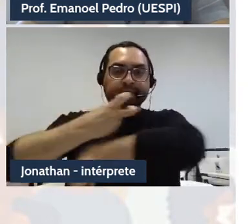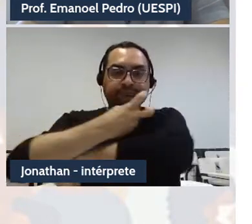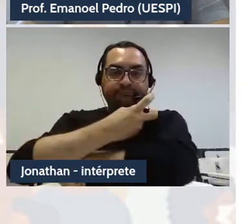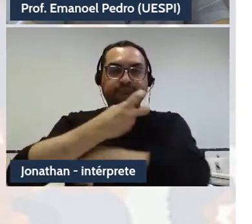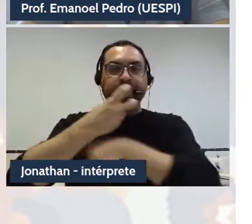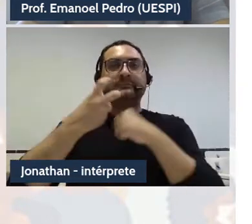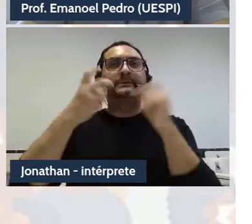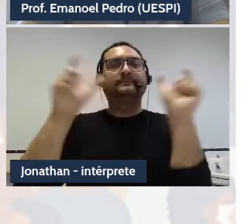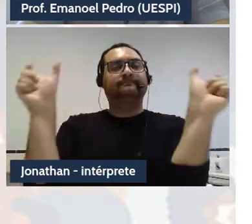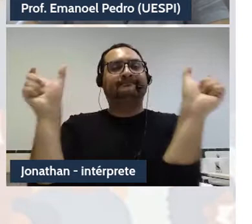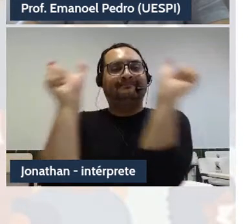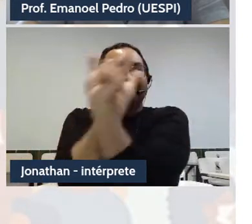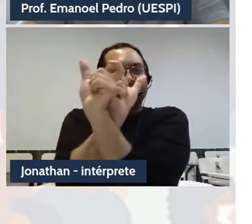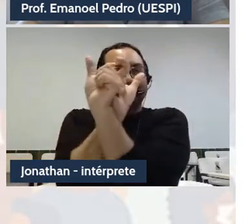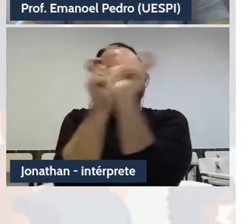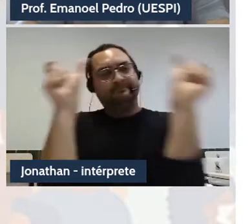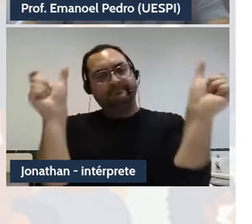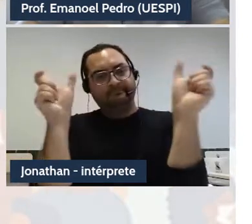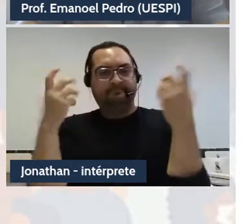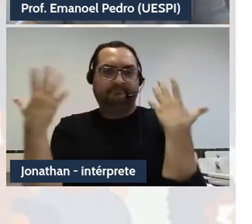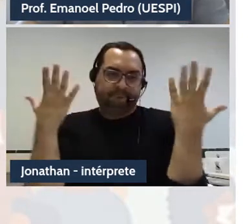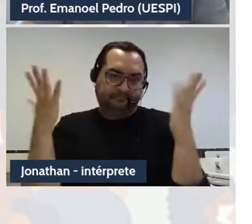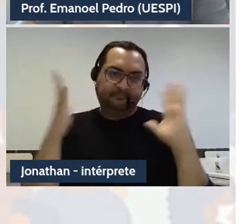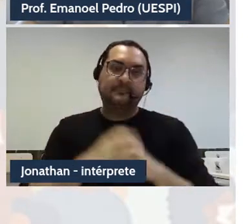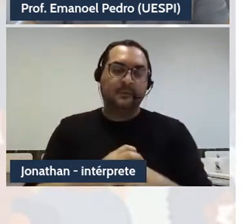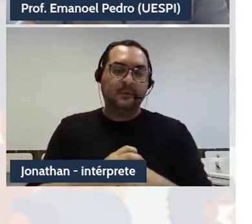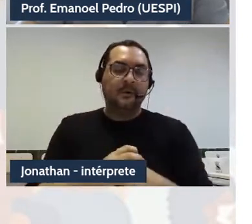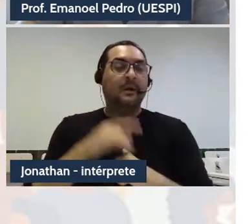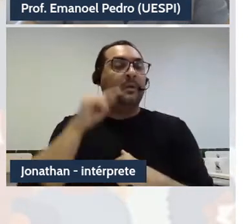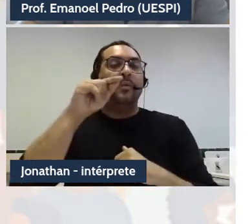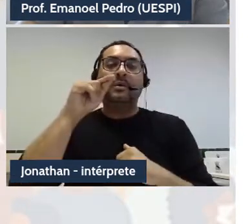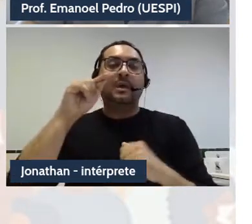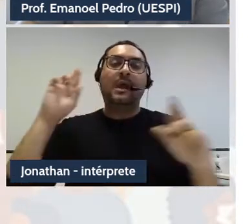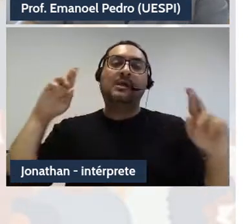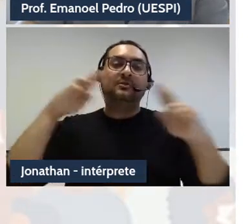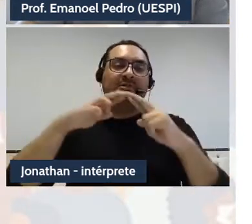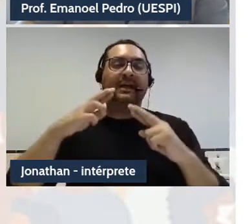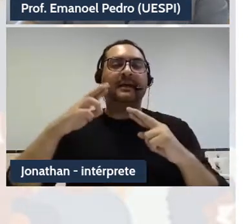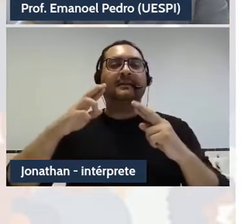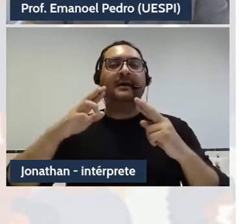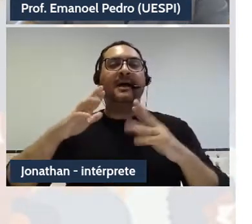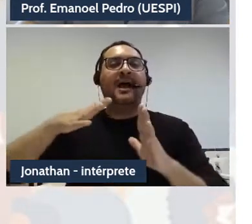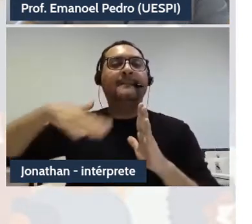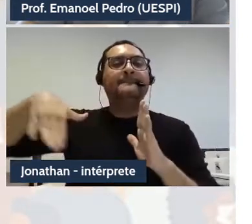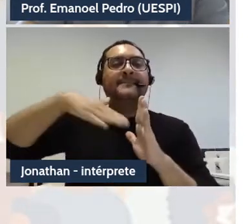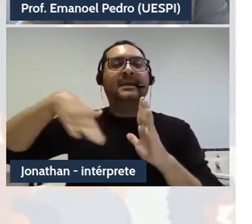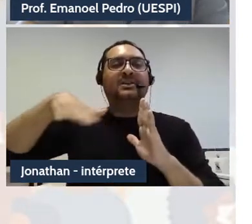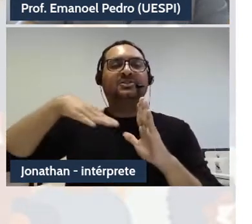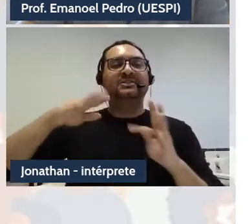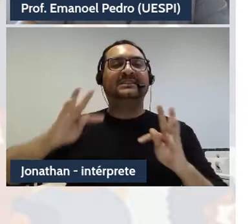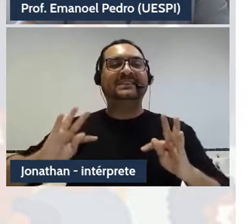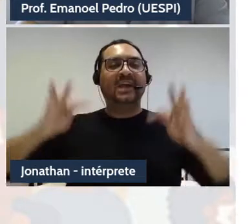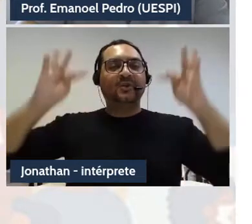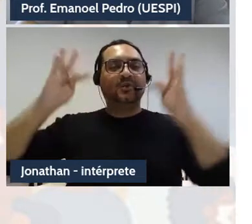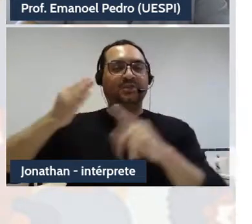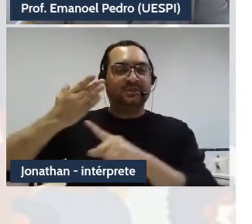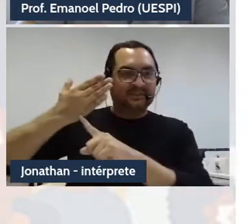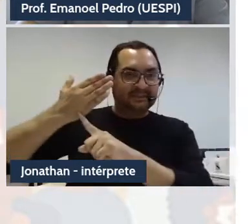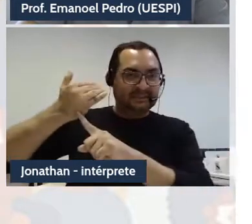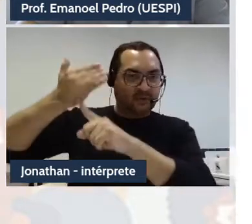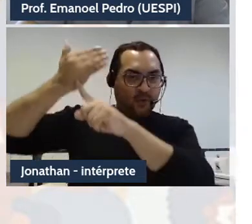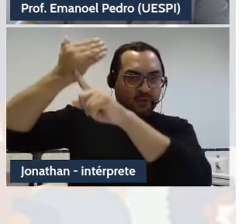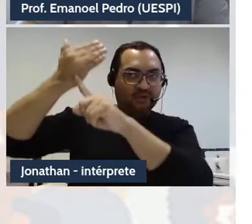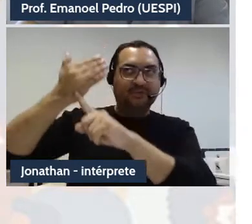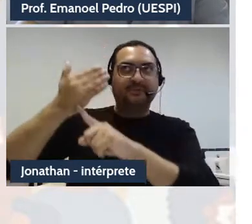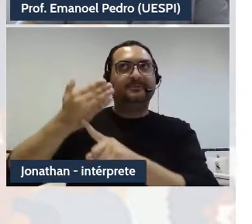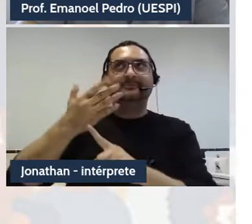epistemológica relacionada à tecnologia ou à tecnologização